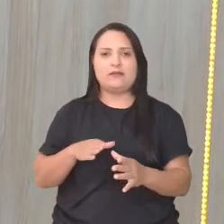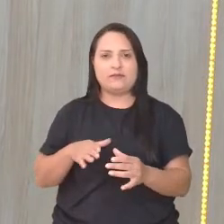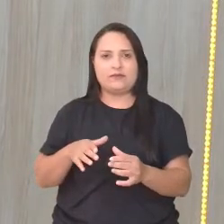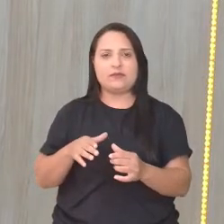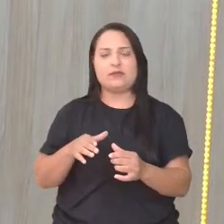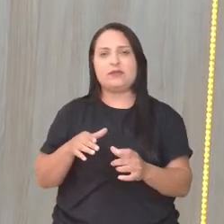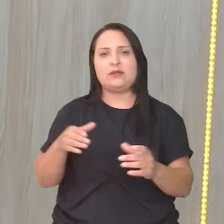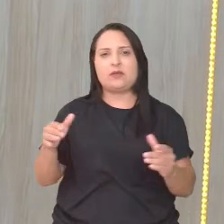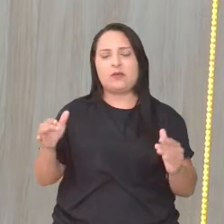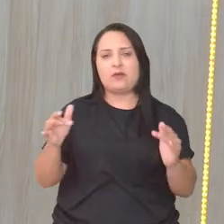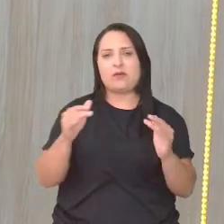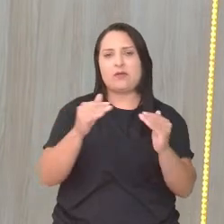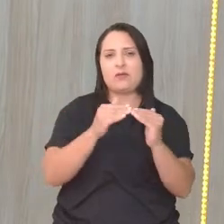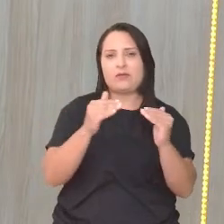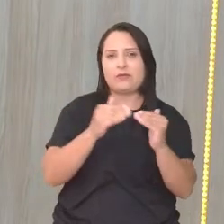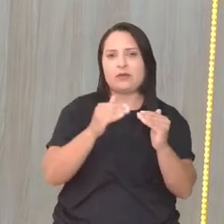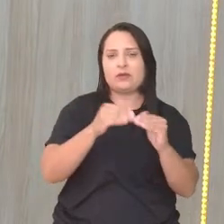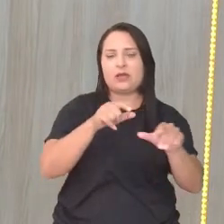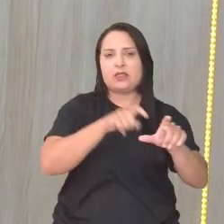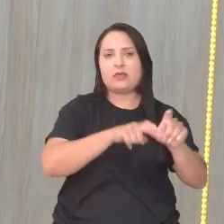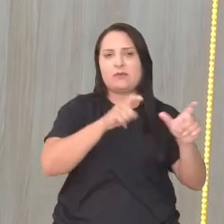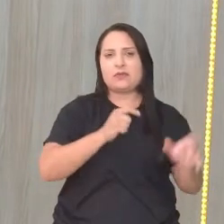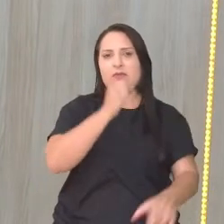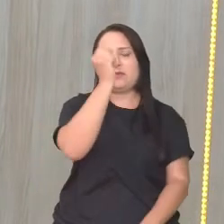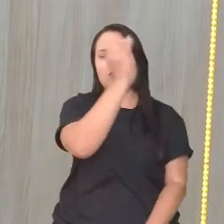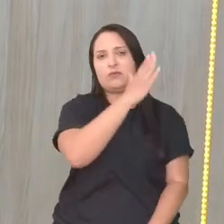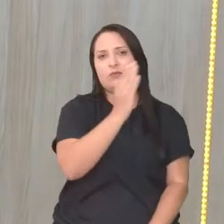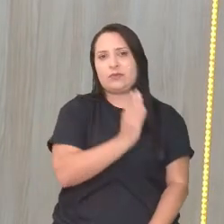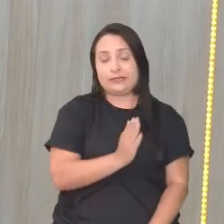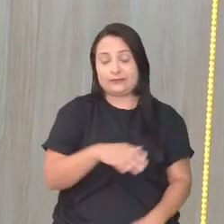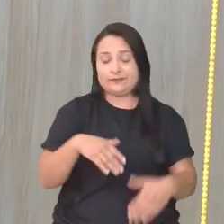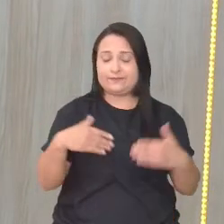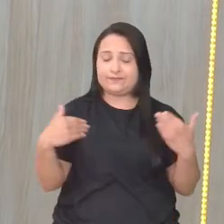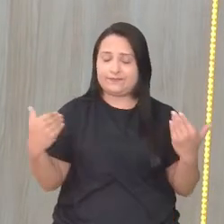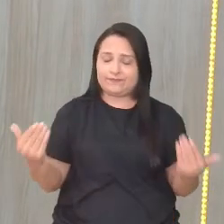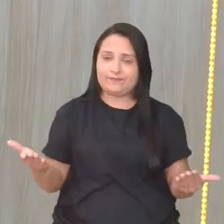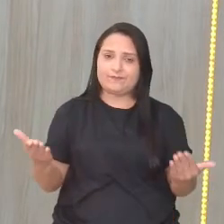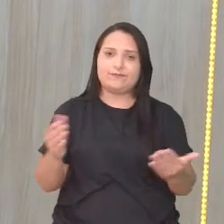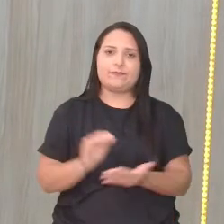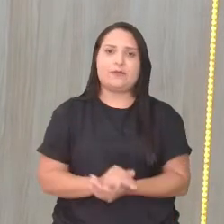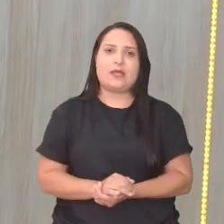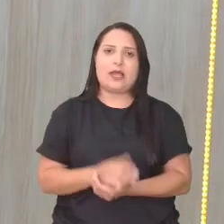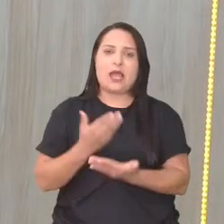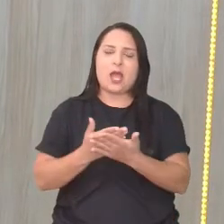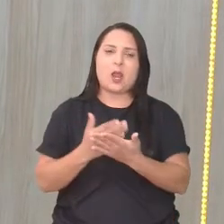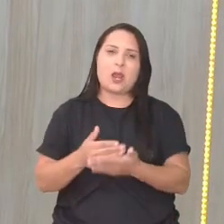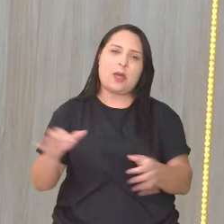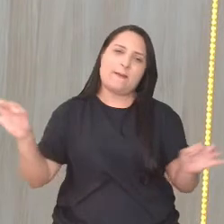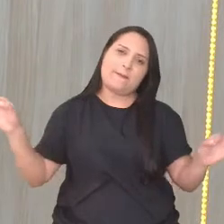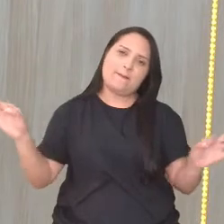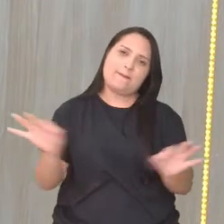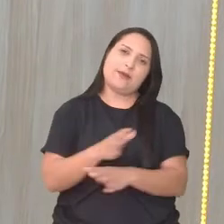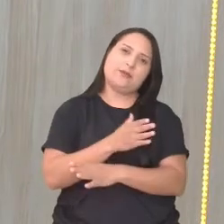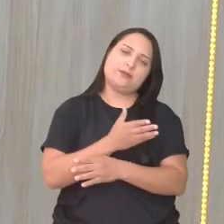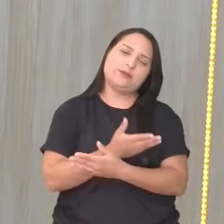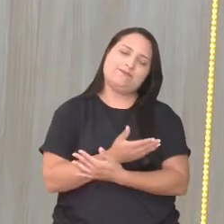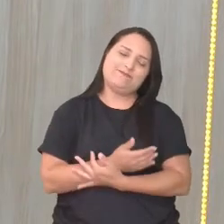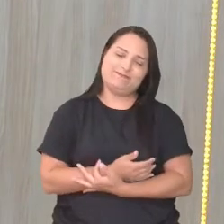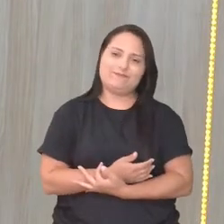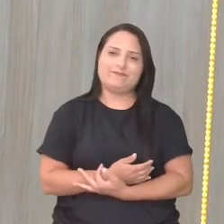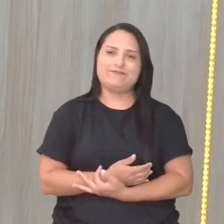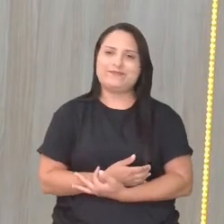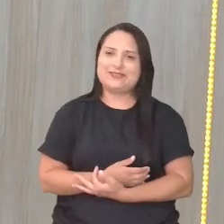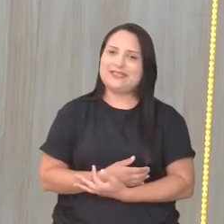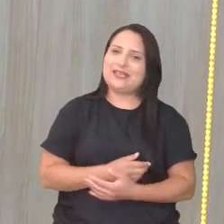com a independência do nosso Brasil, do nosso país. Enfim, a aula está acabando, professor Gilson. rapaz,